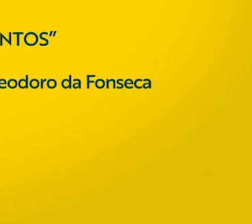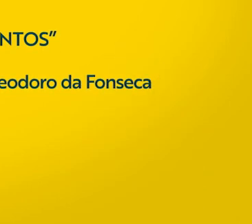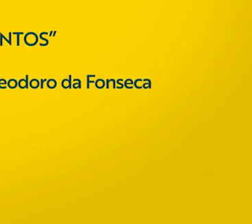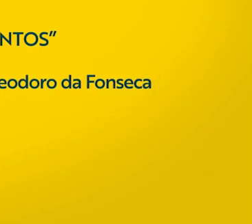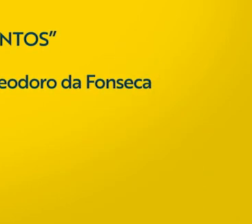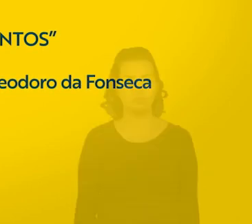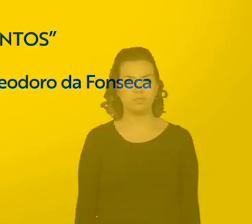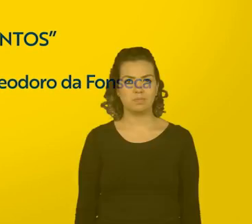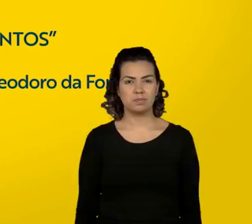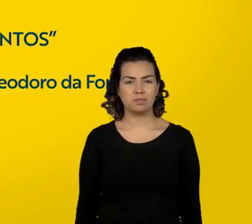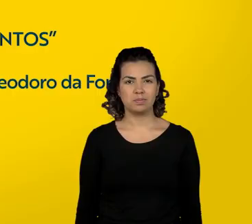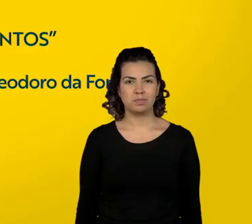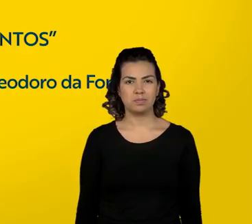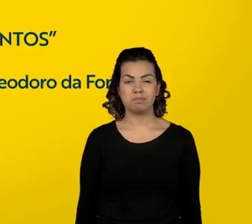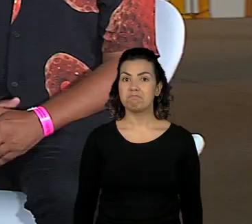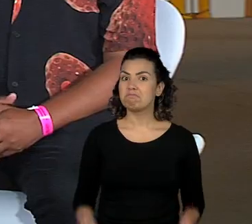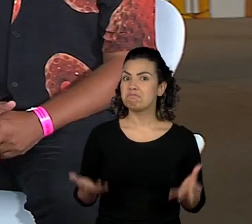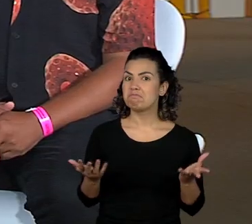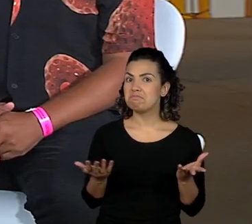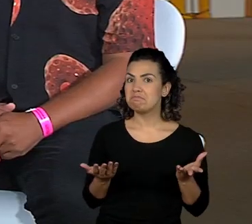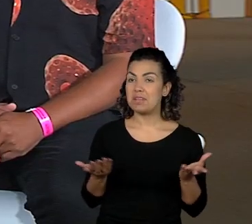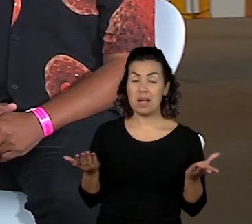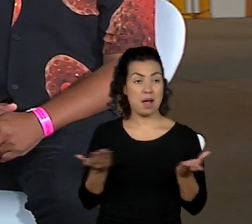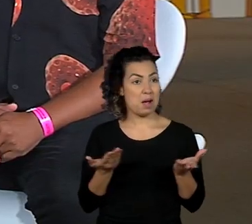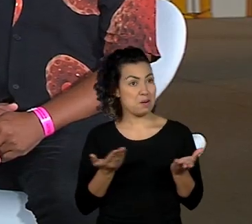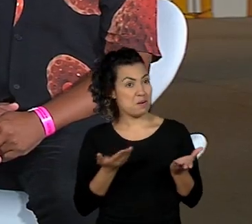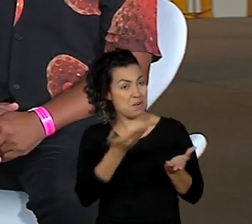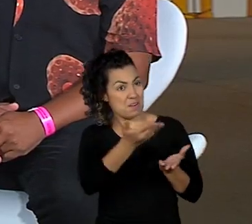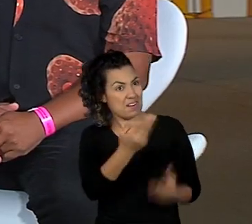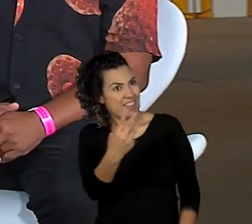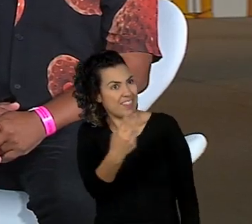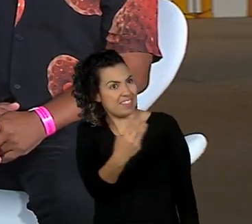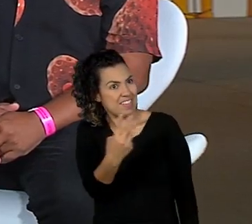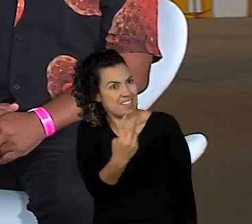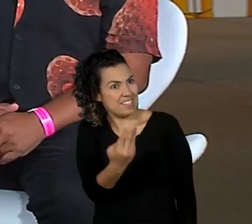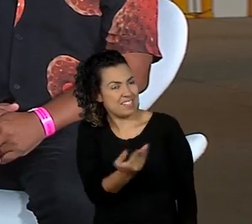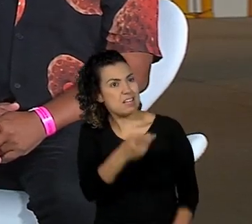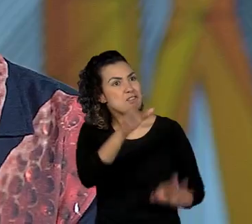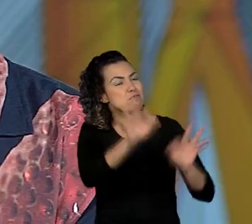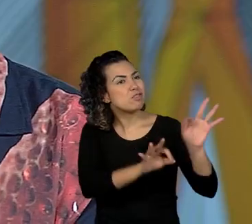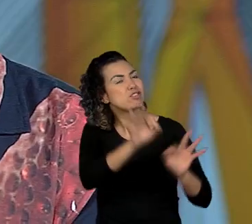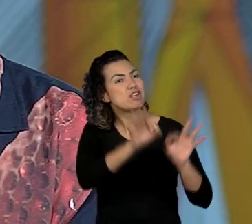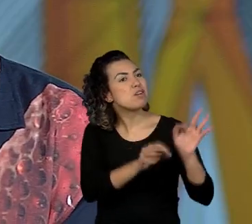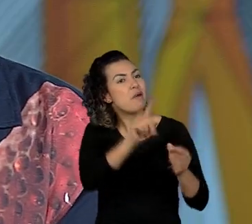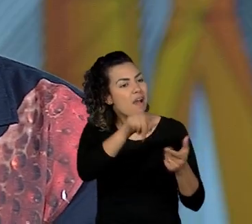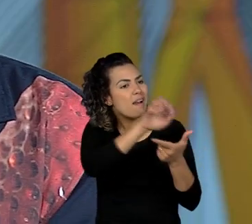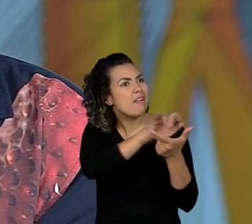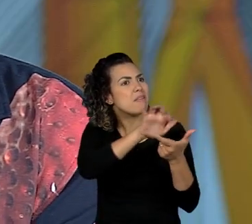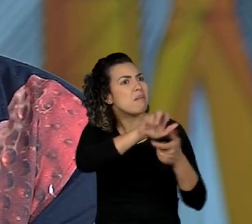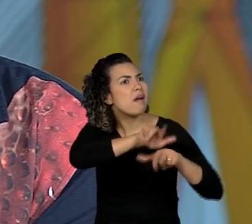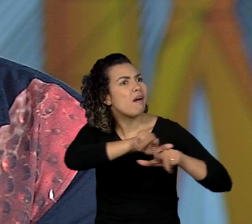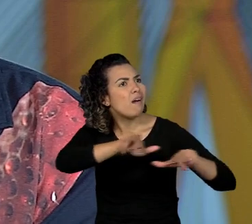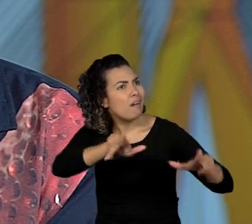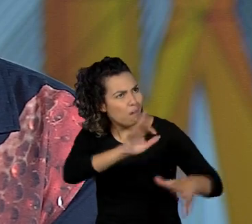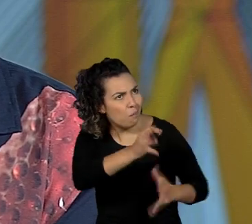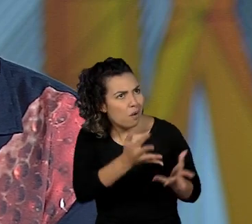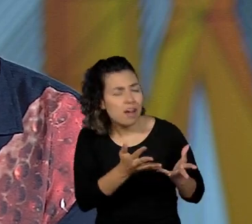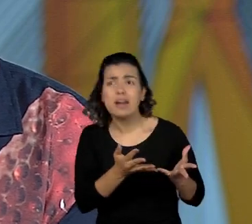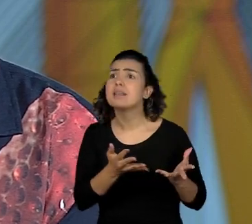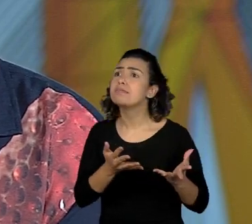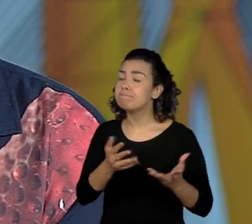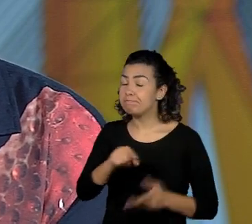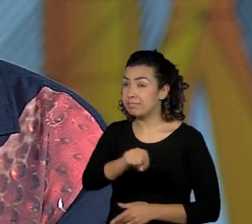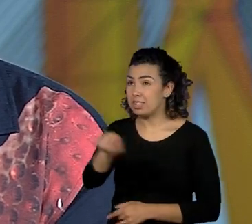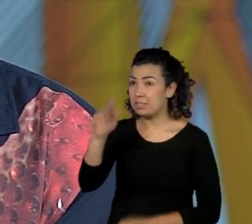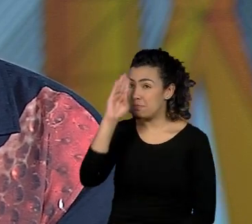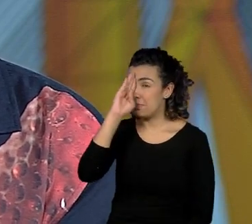E a gente está com o terceiro lugar, que tem um projeto de multiletramento. Vários alunos chegaram no Ensino Fundamental